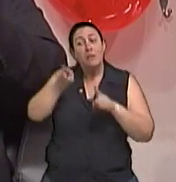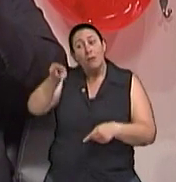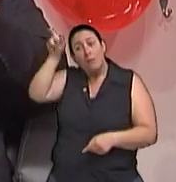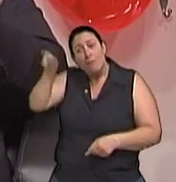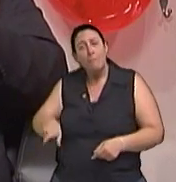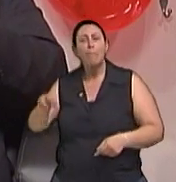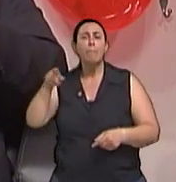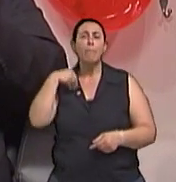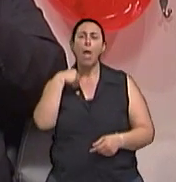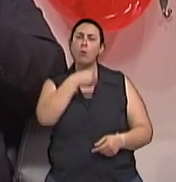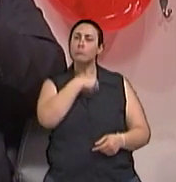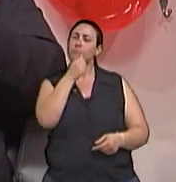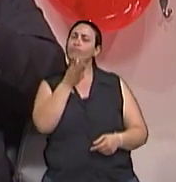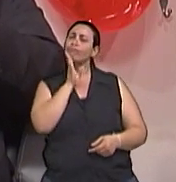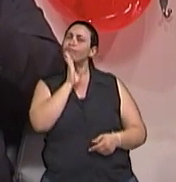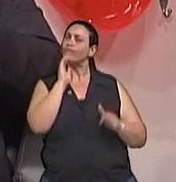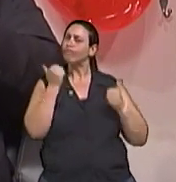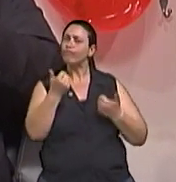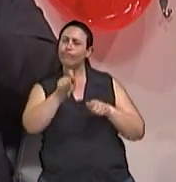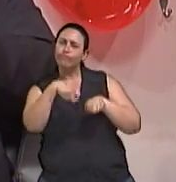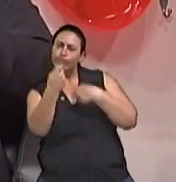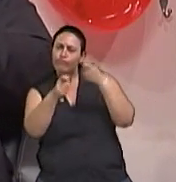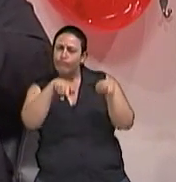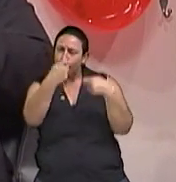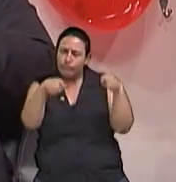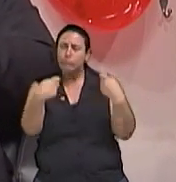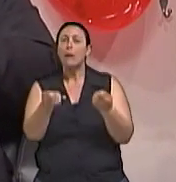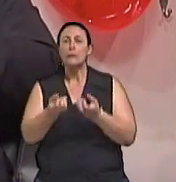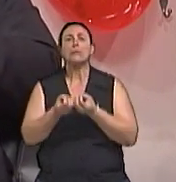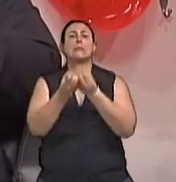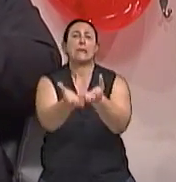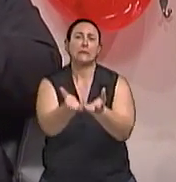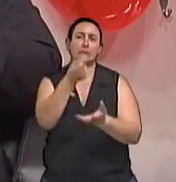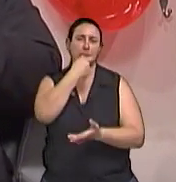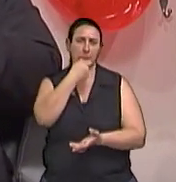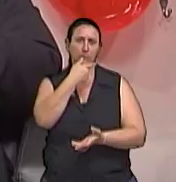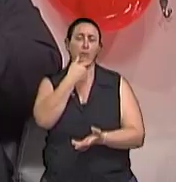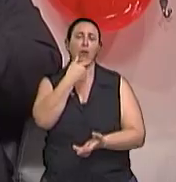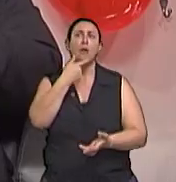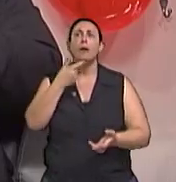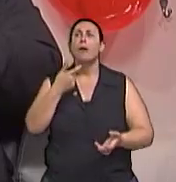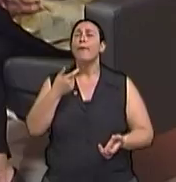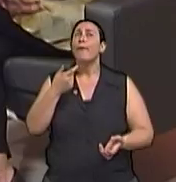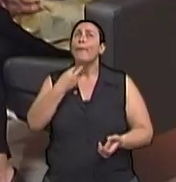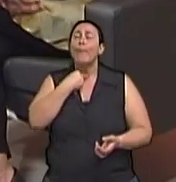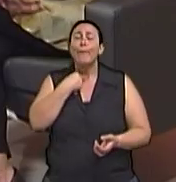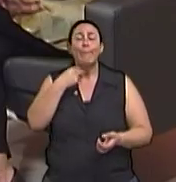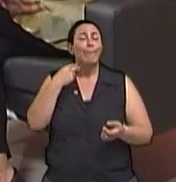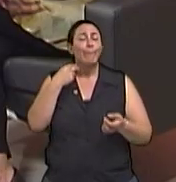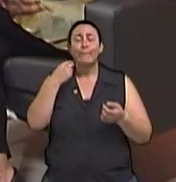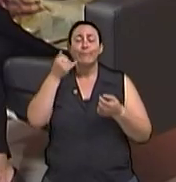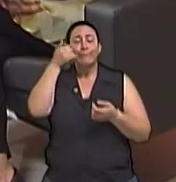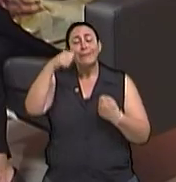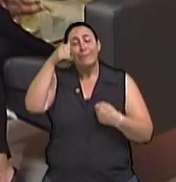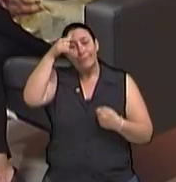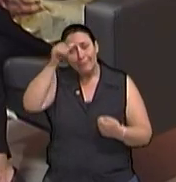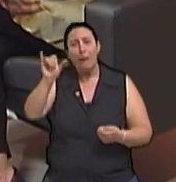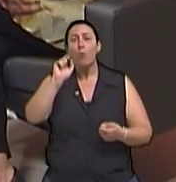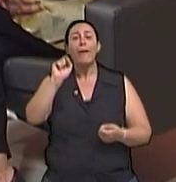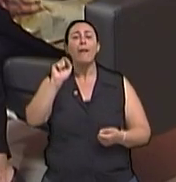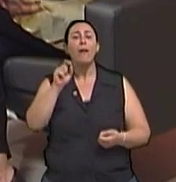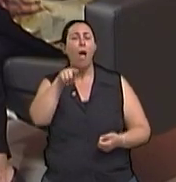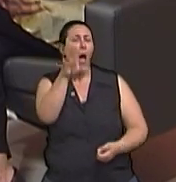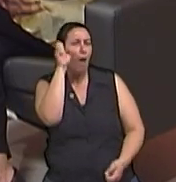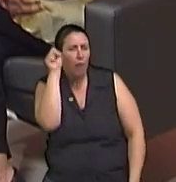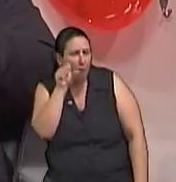psiquiatra, ao neurologista, enfim, avaliar caso a caso. O que não dá para acontecer é ficar tratando a insônia